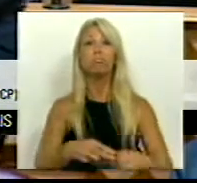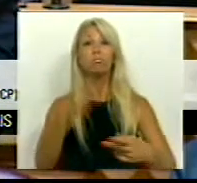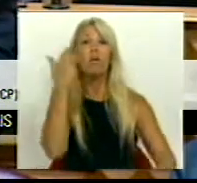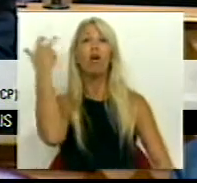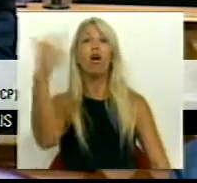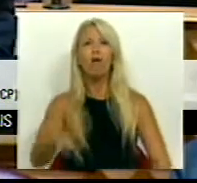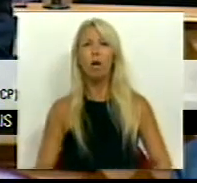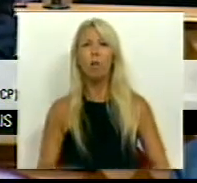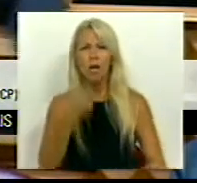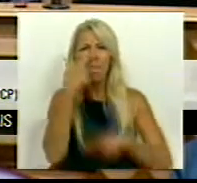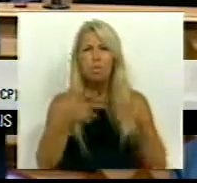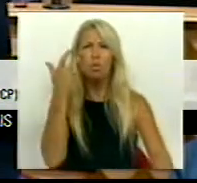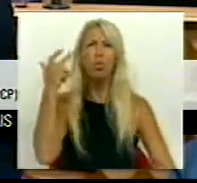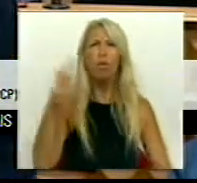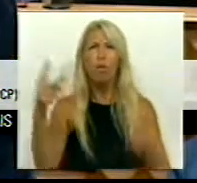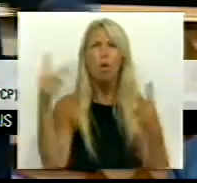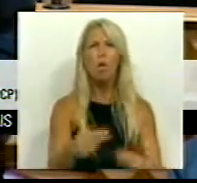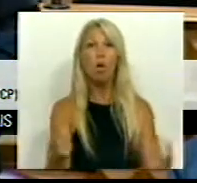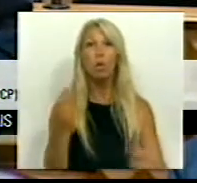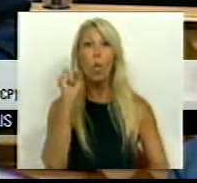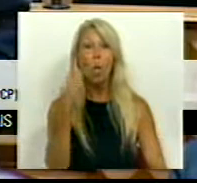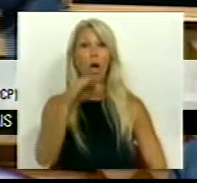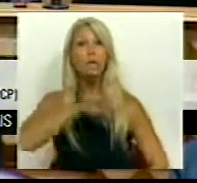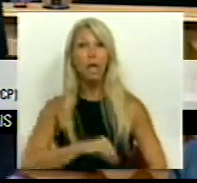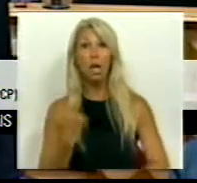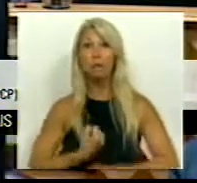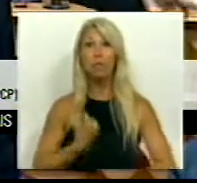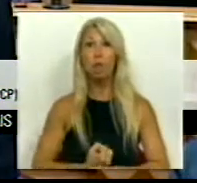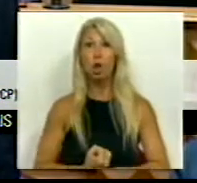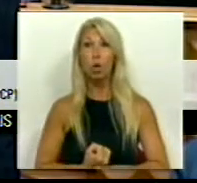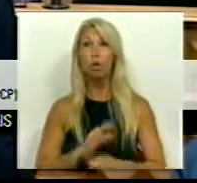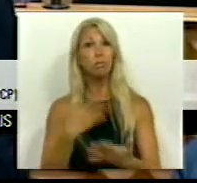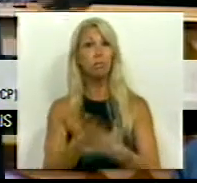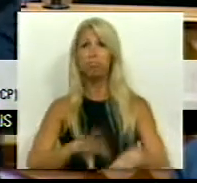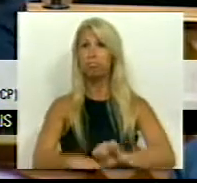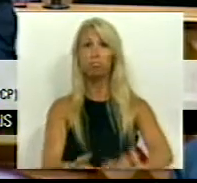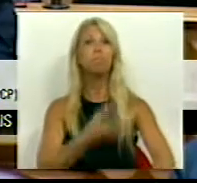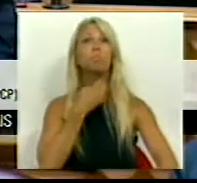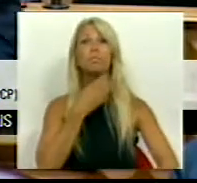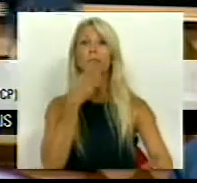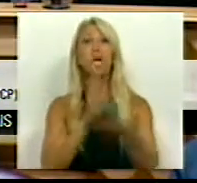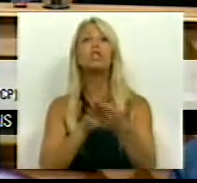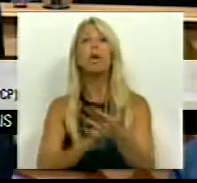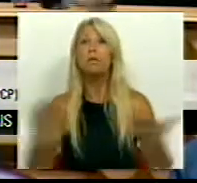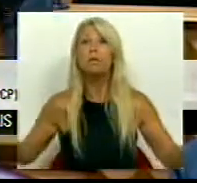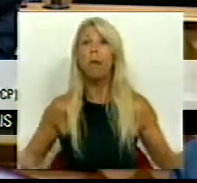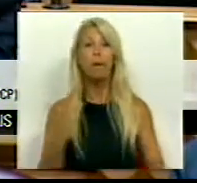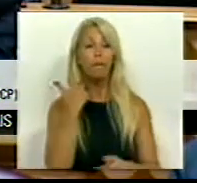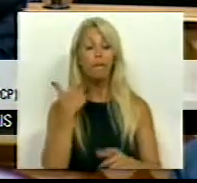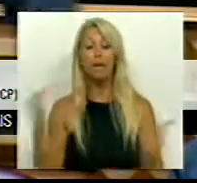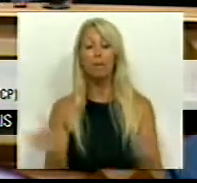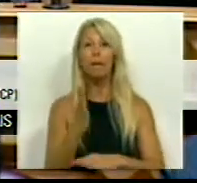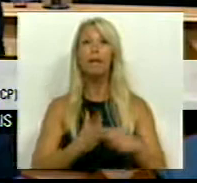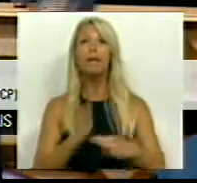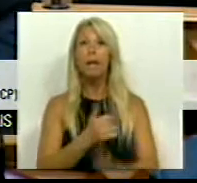da reforma dos aposentados e quando se corta nos salários dos trabalhadores e se esmaga e asfixia a restauração e as micro, pequenas e médias